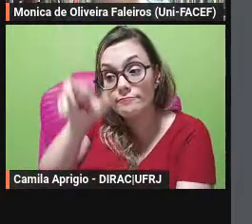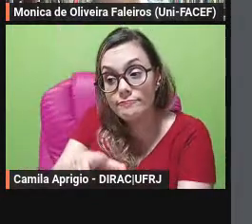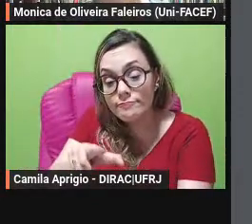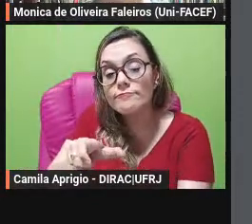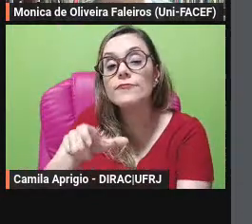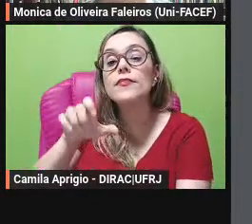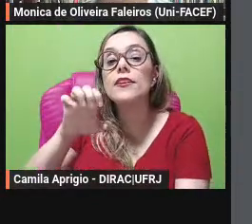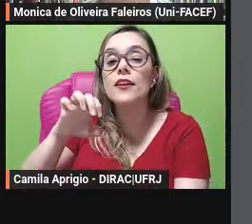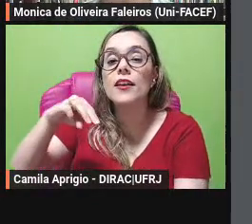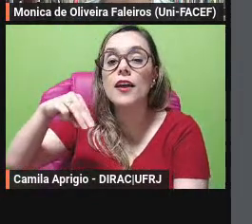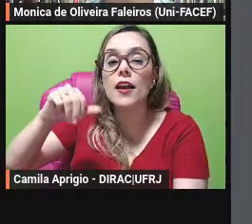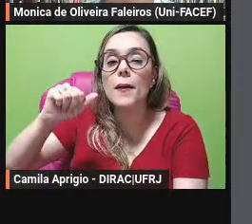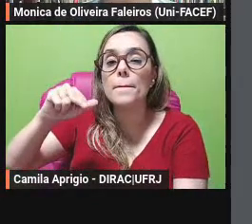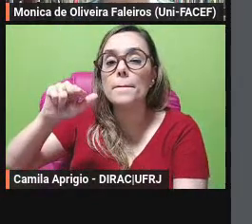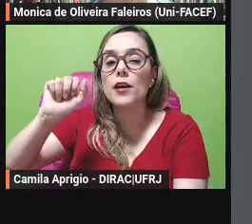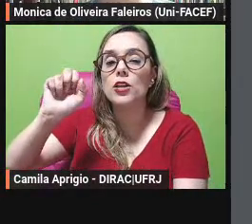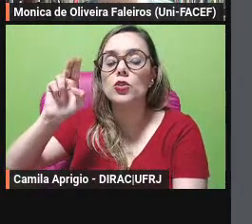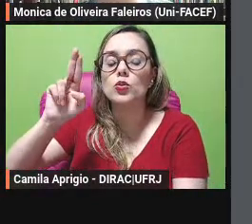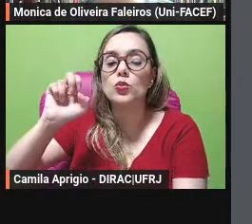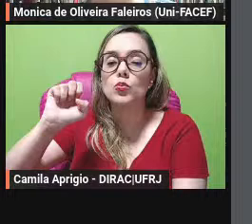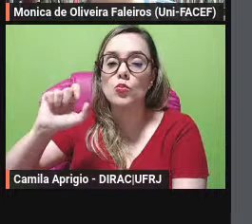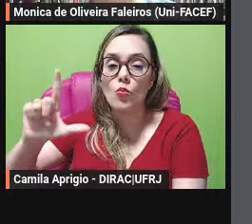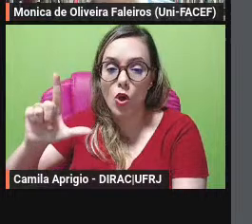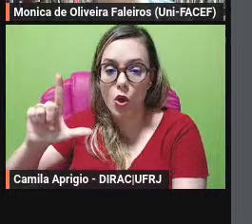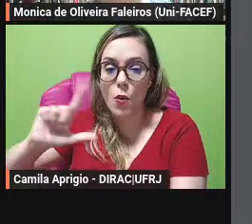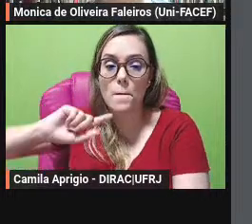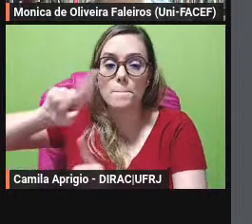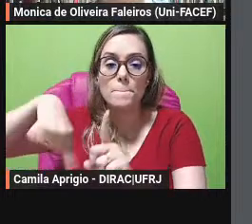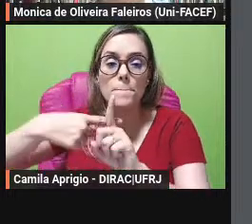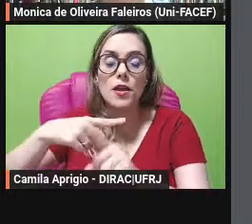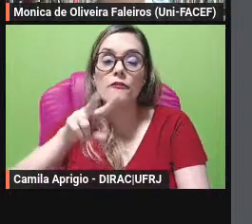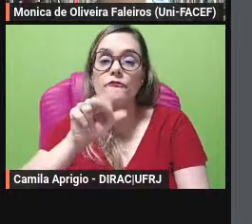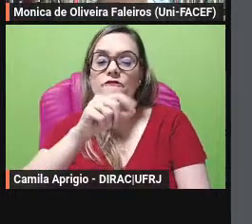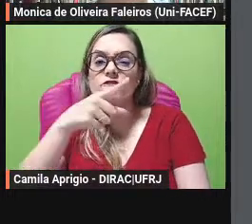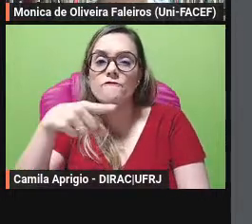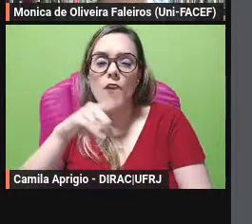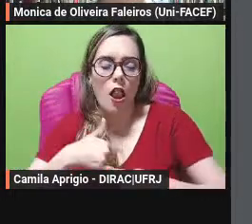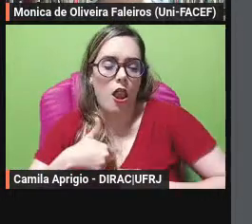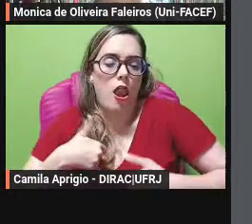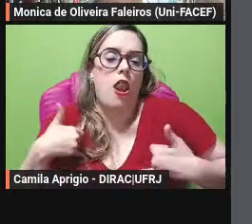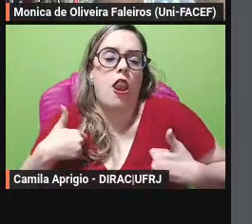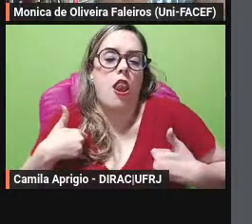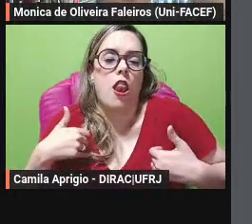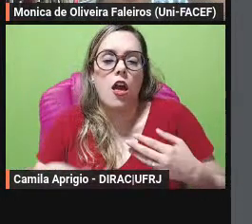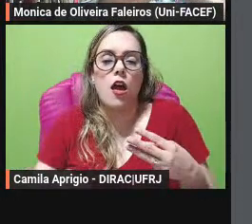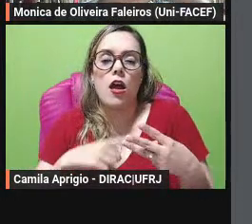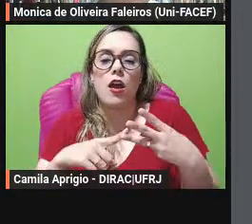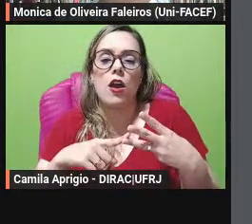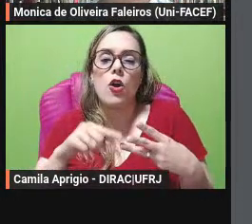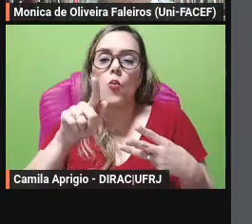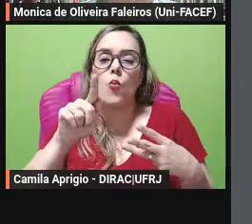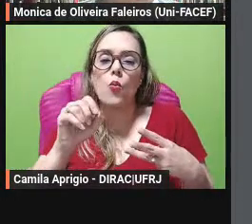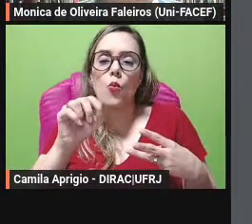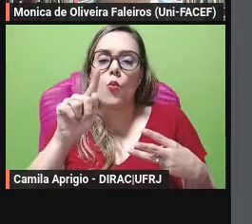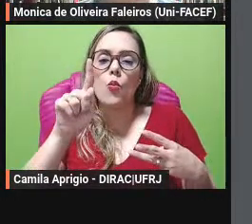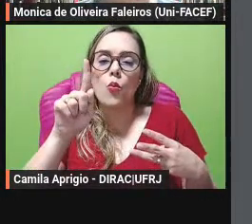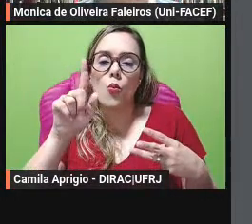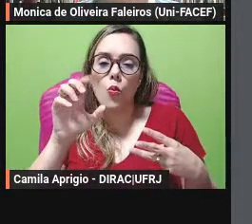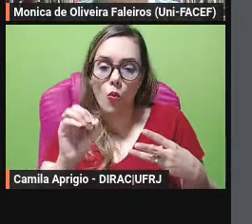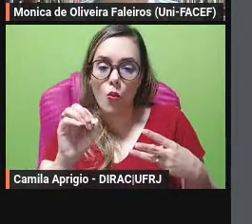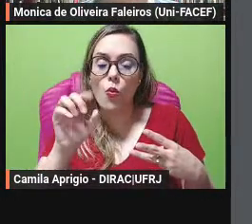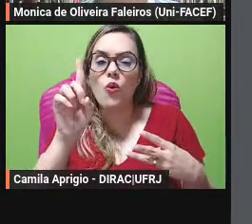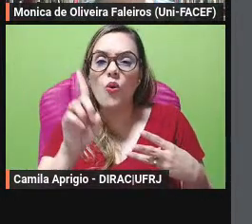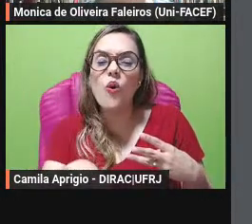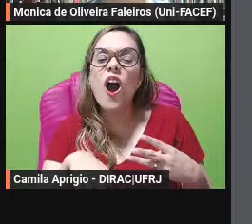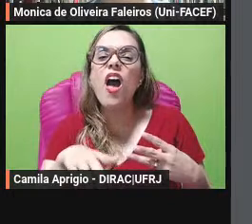Kant altas filosofias mais vão vaidoso fútil mais gogo gosmo das galinhas no meio disso